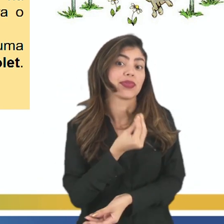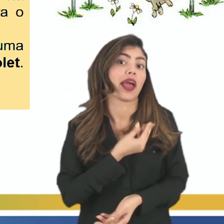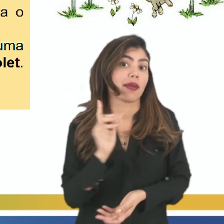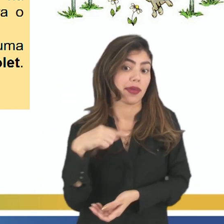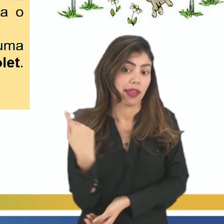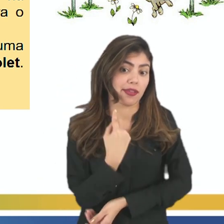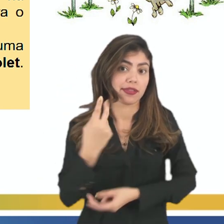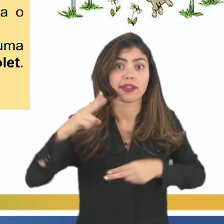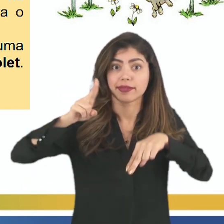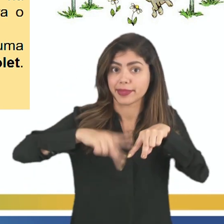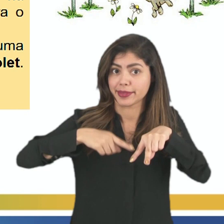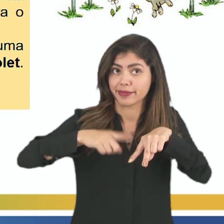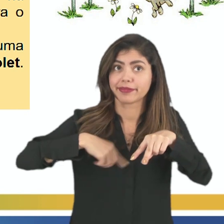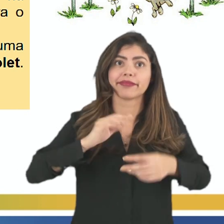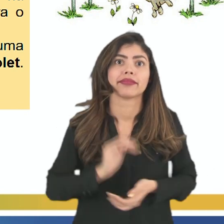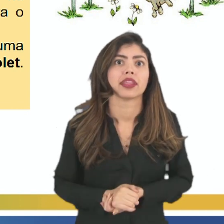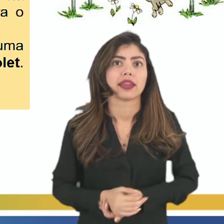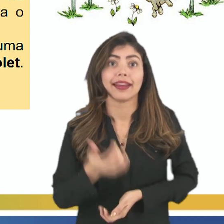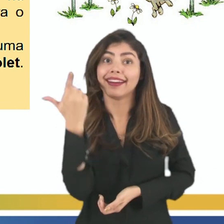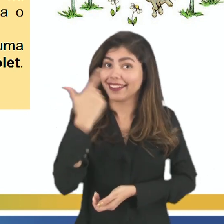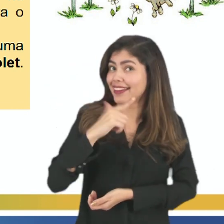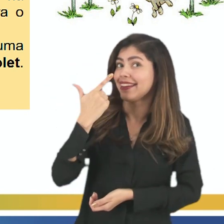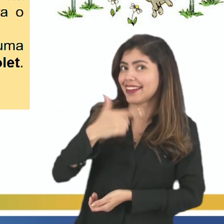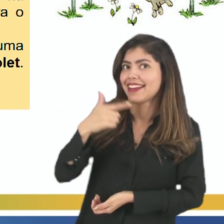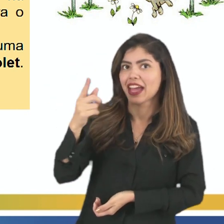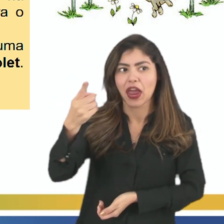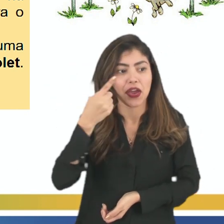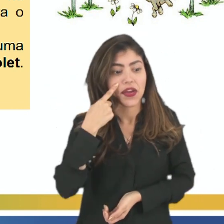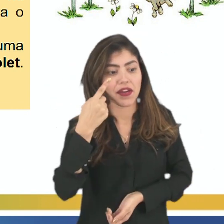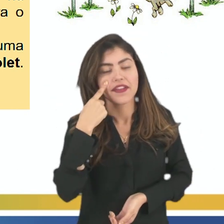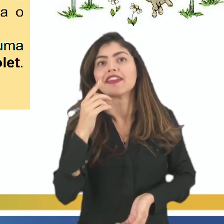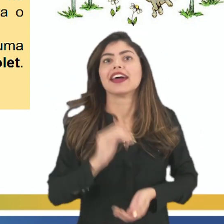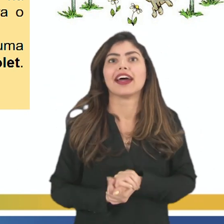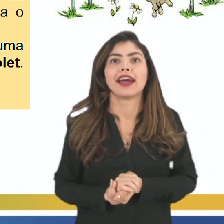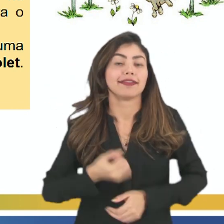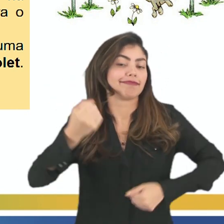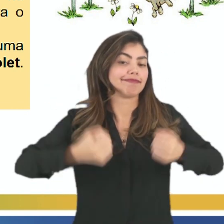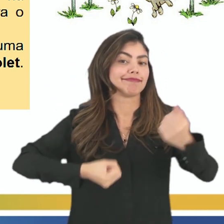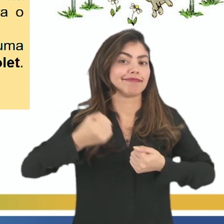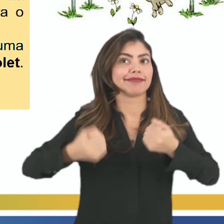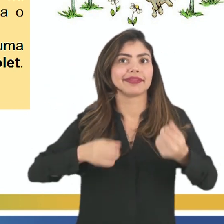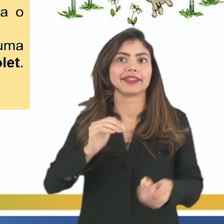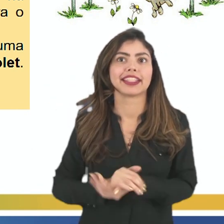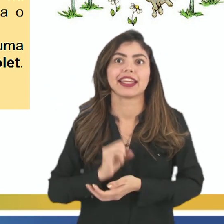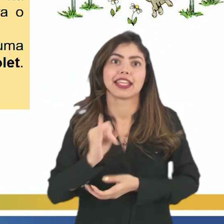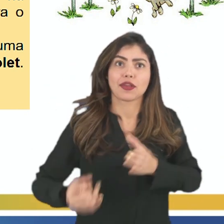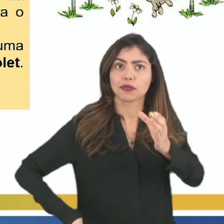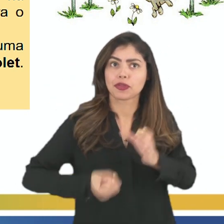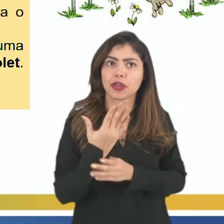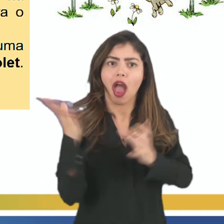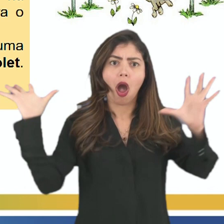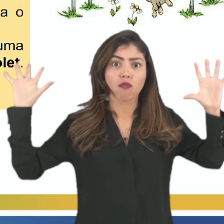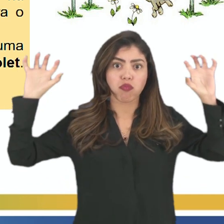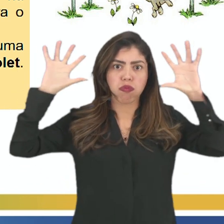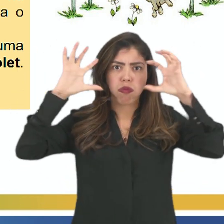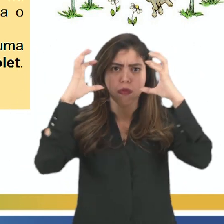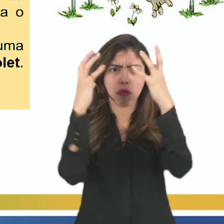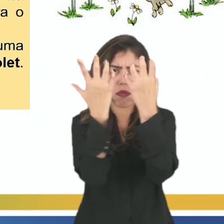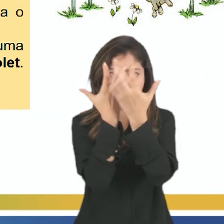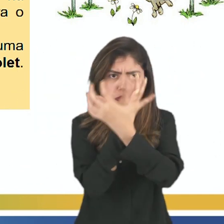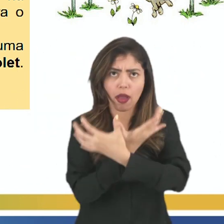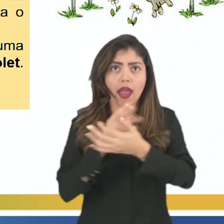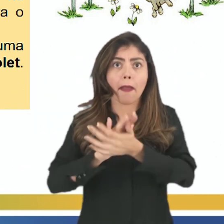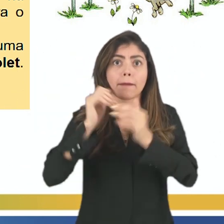as nossas pernas. O mais engraçado era ver Dona Dolores dirigindo. Se surgia uma nuvem de poeira,